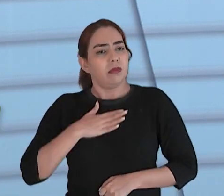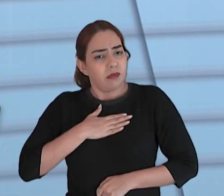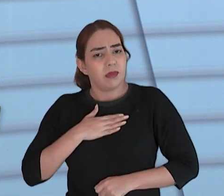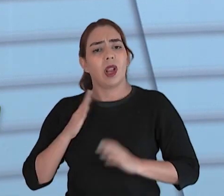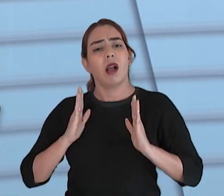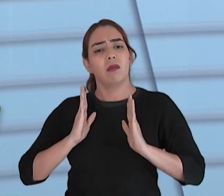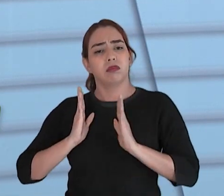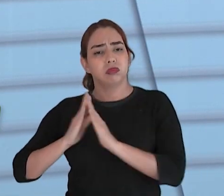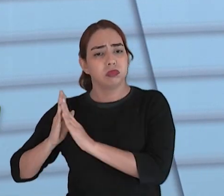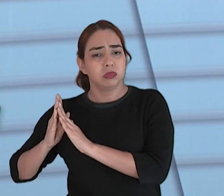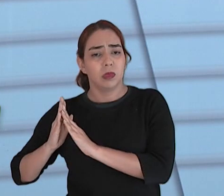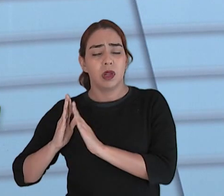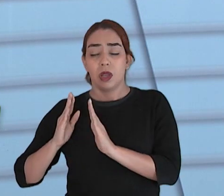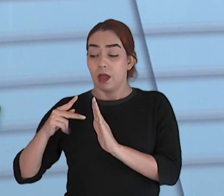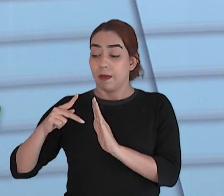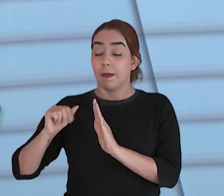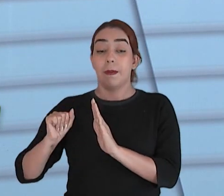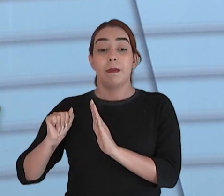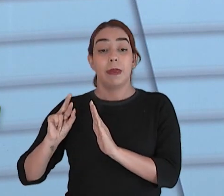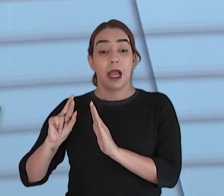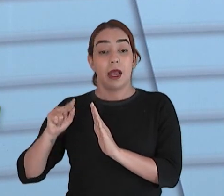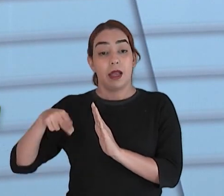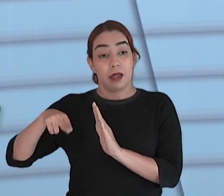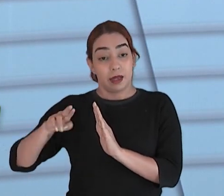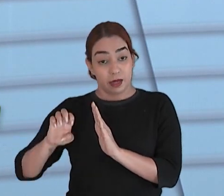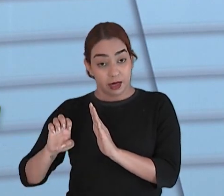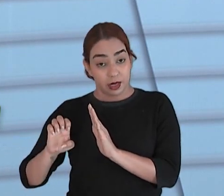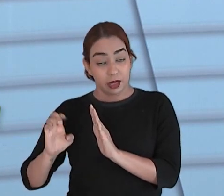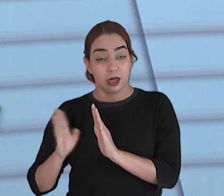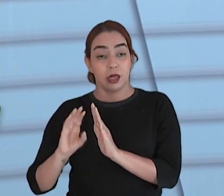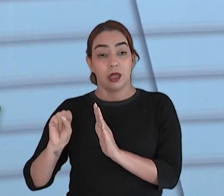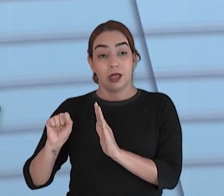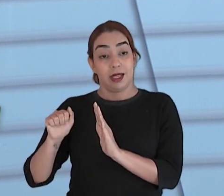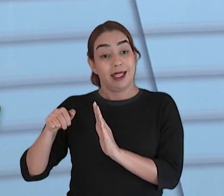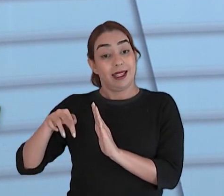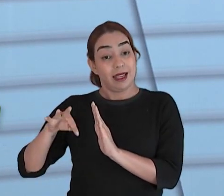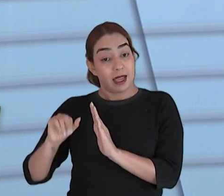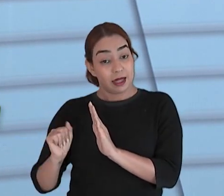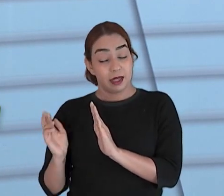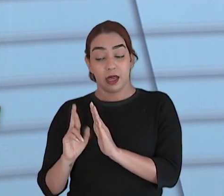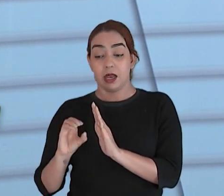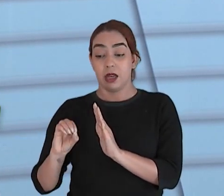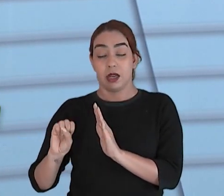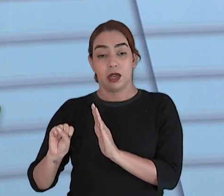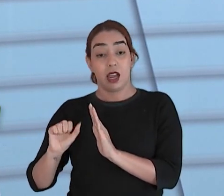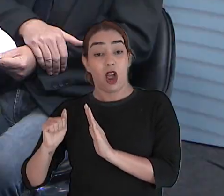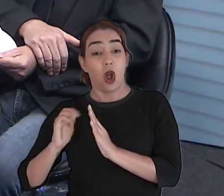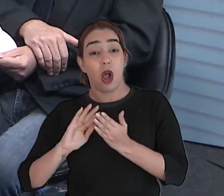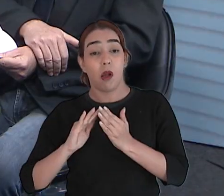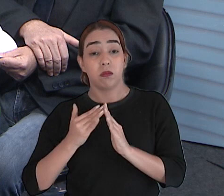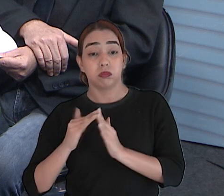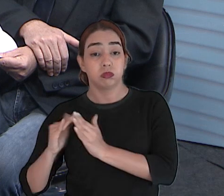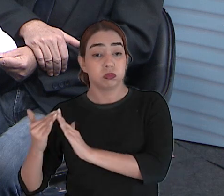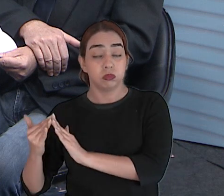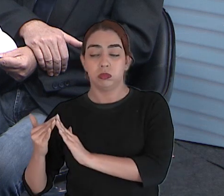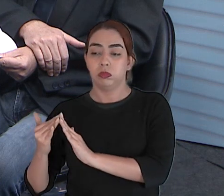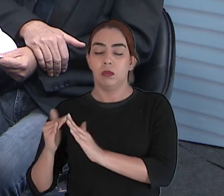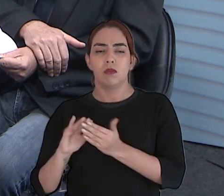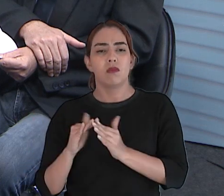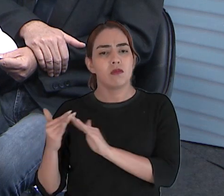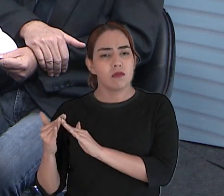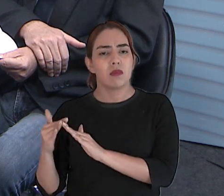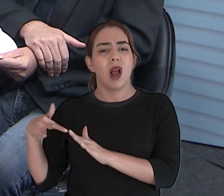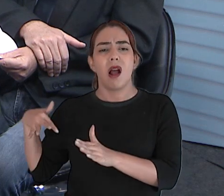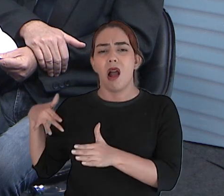como você disse. Parque Santa Rosa? Eu moro no Parque Santa Rosa desde que eu cheguei em Fortaleza. Onde é que fica o Parque Santa Rosa?